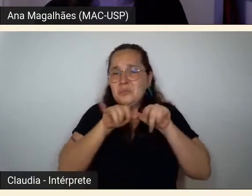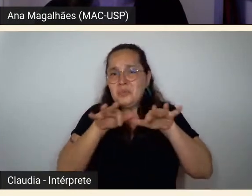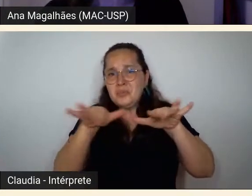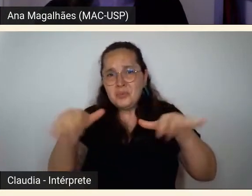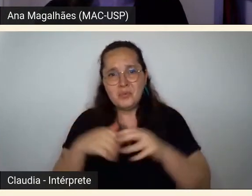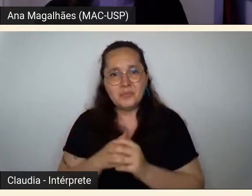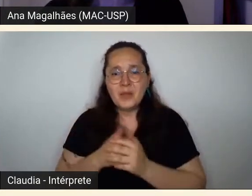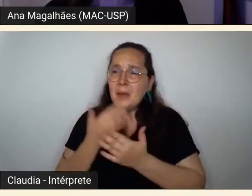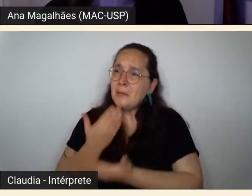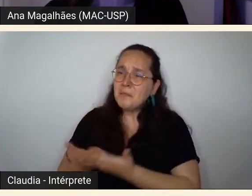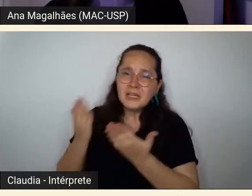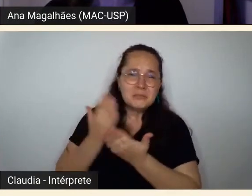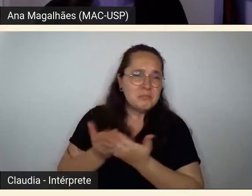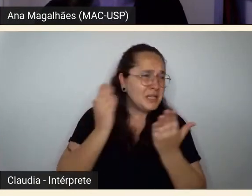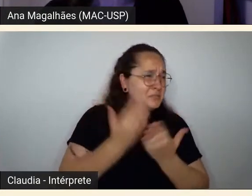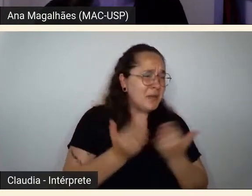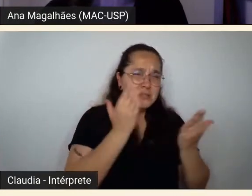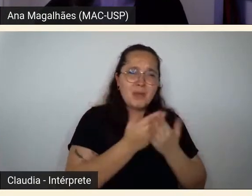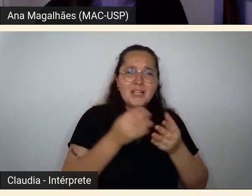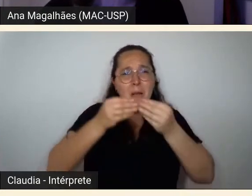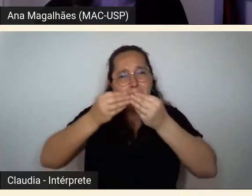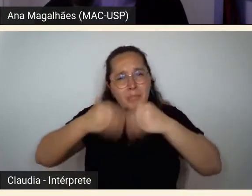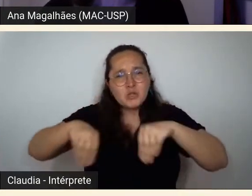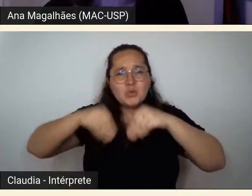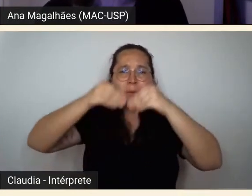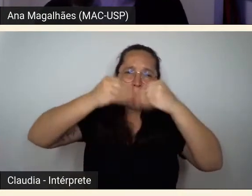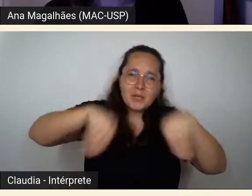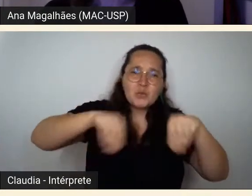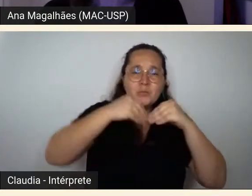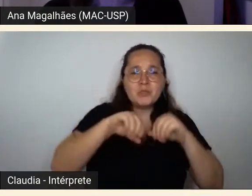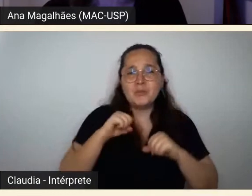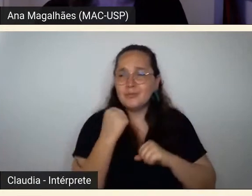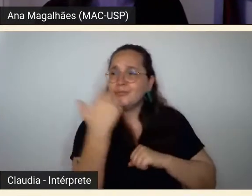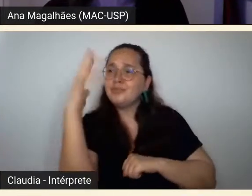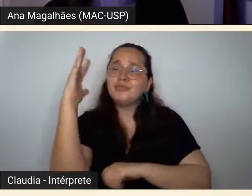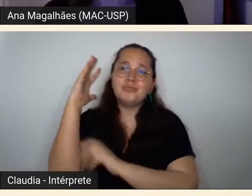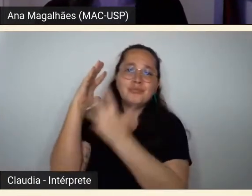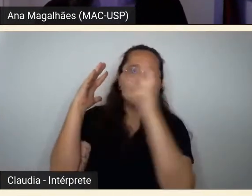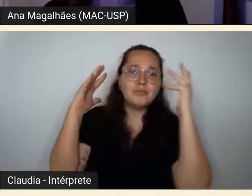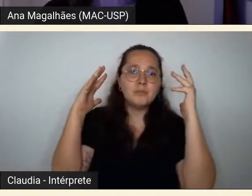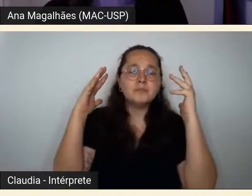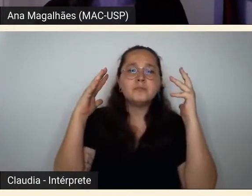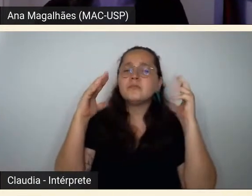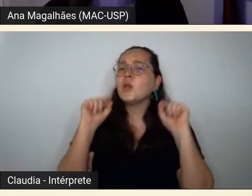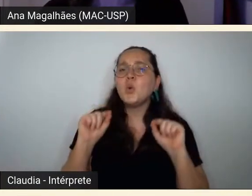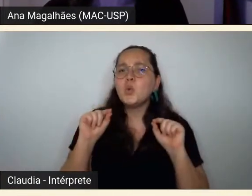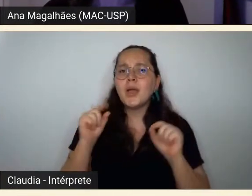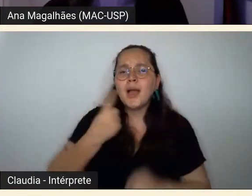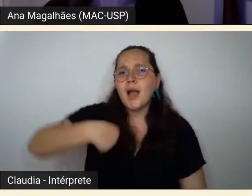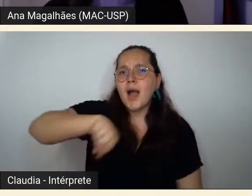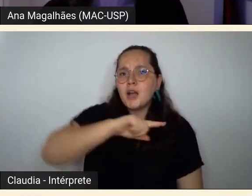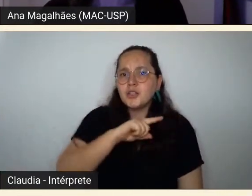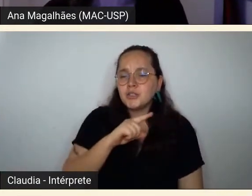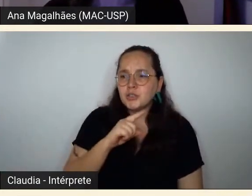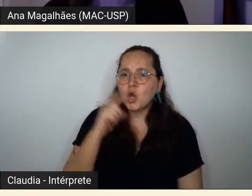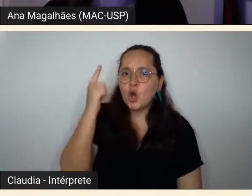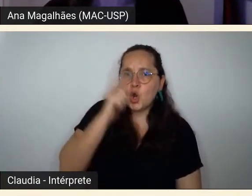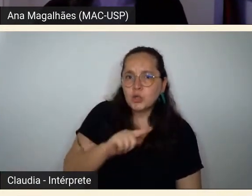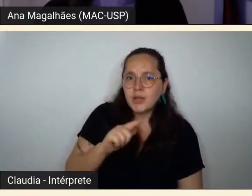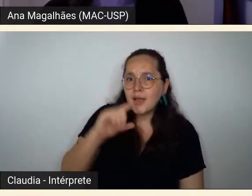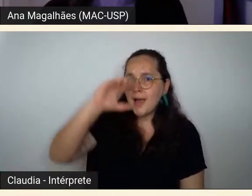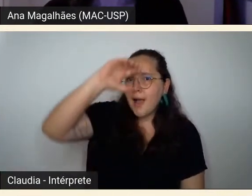natural e cultural, perguntar o que podemos aprender com distintas visões do que é